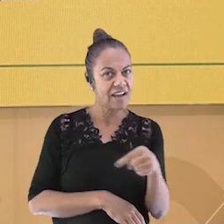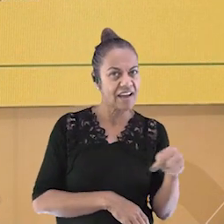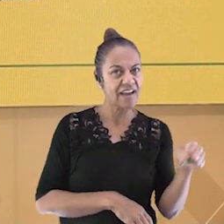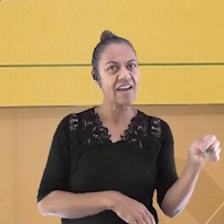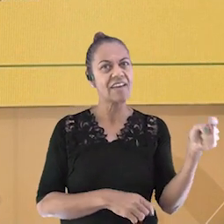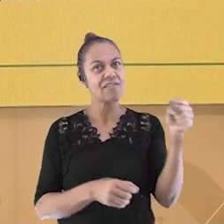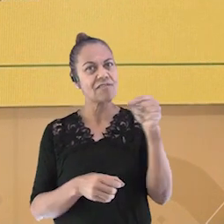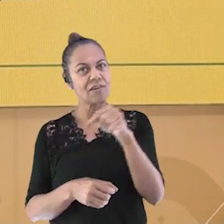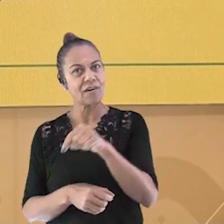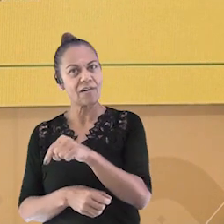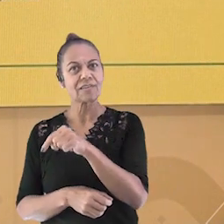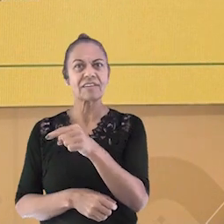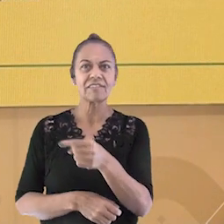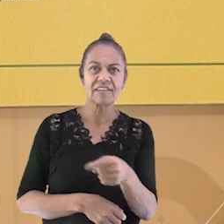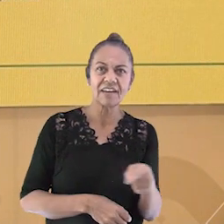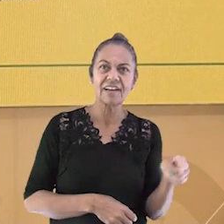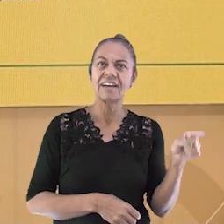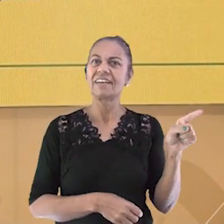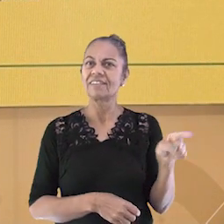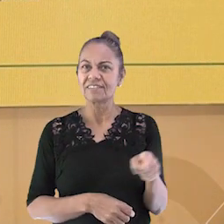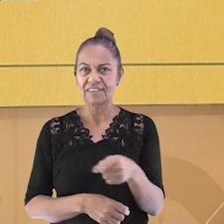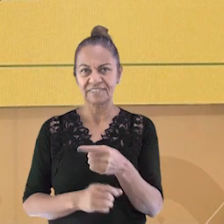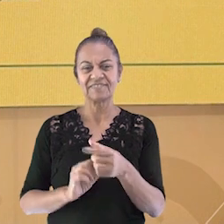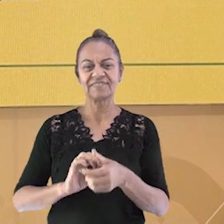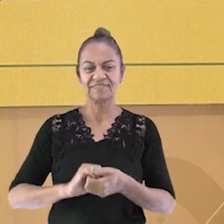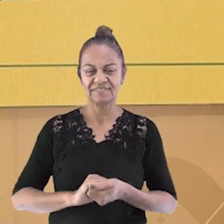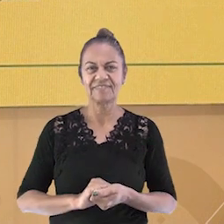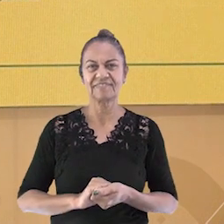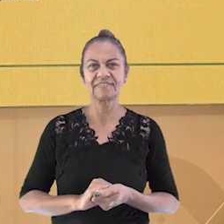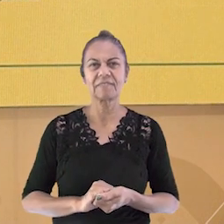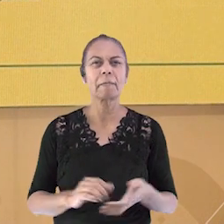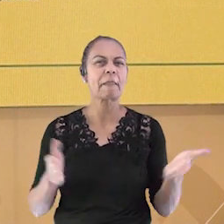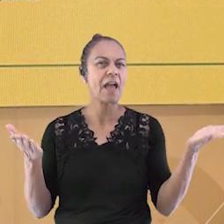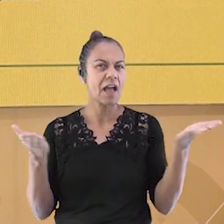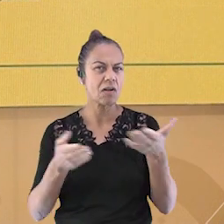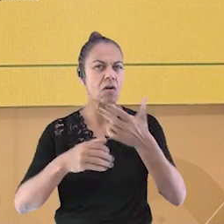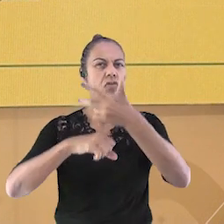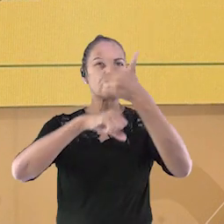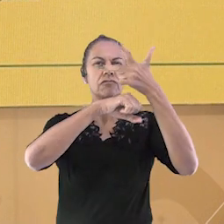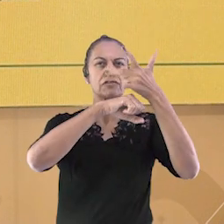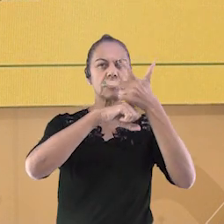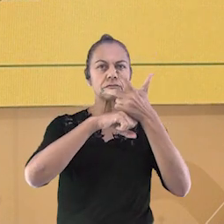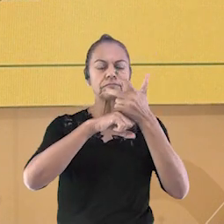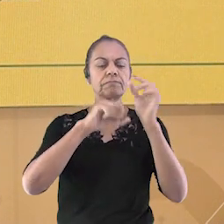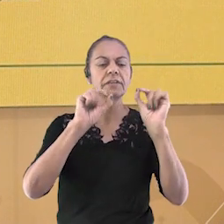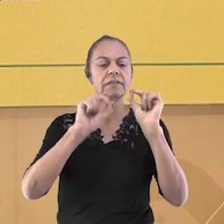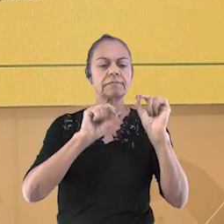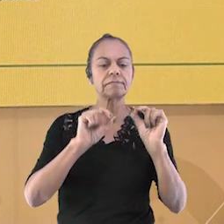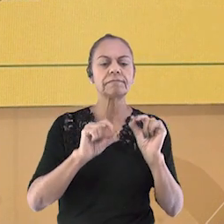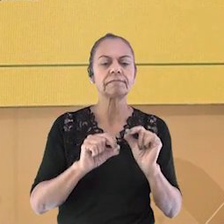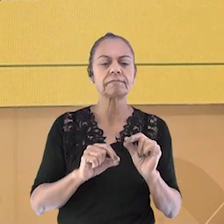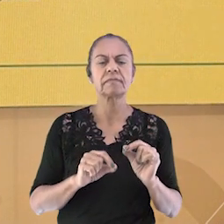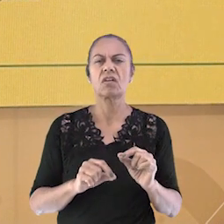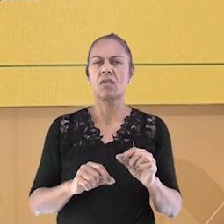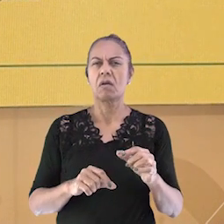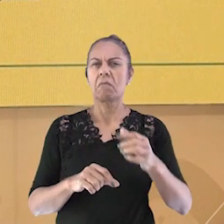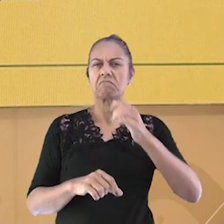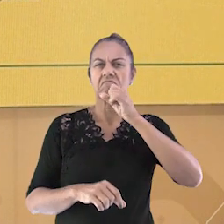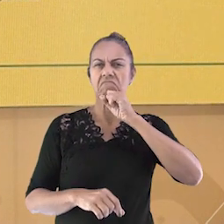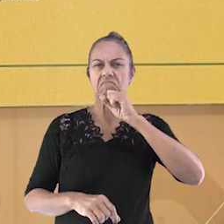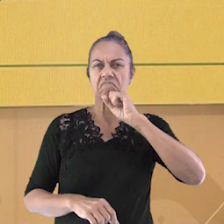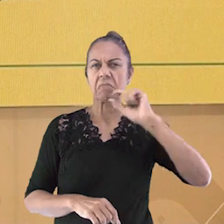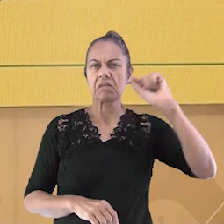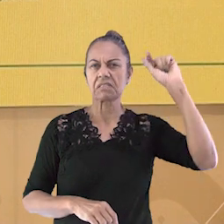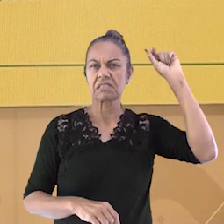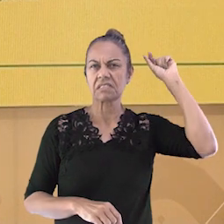ida, por exemplo, e no final do expediente ela faz o movimento de volta para casa. Para vocês entenderem melhor, vamos